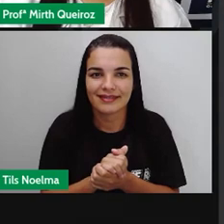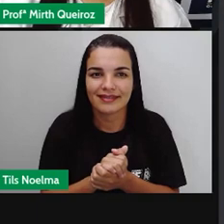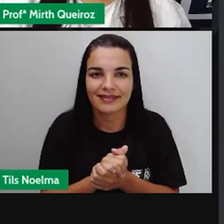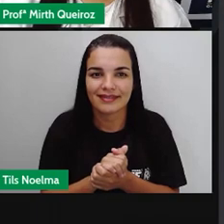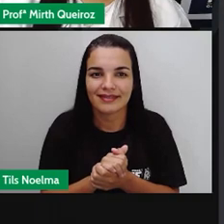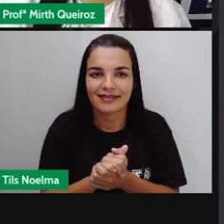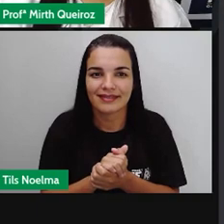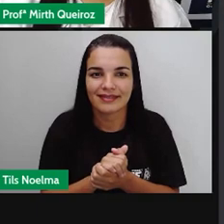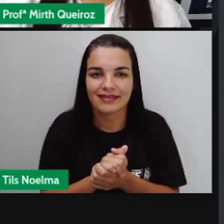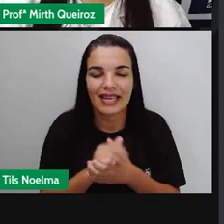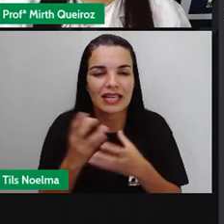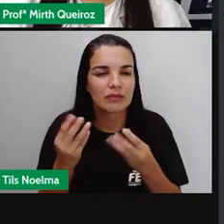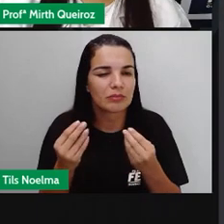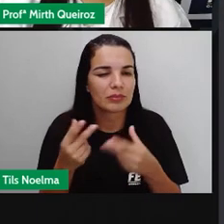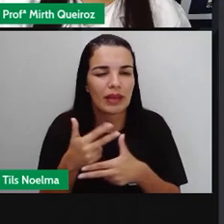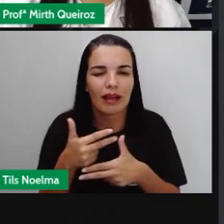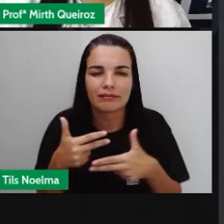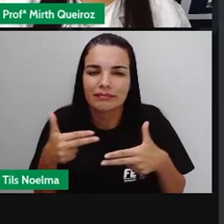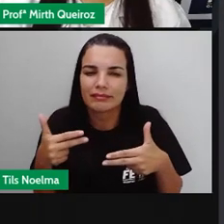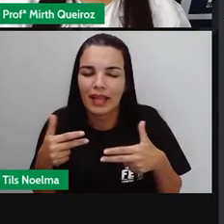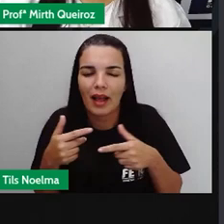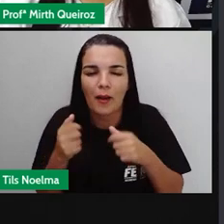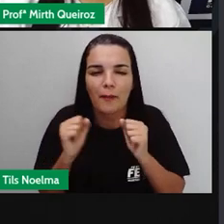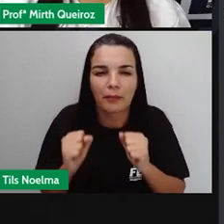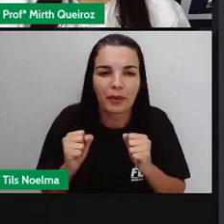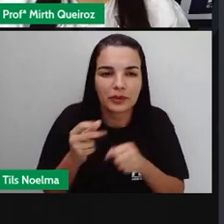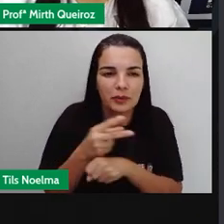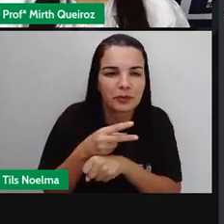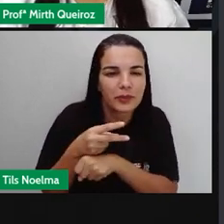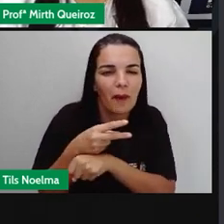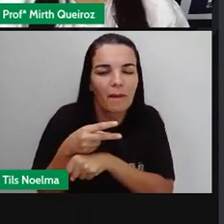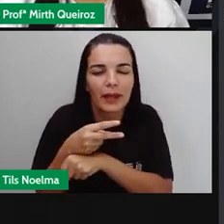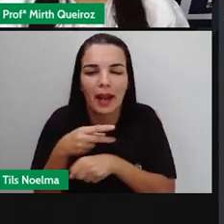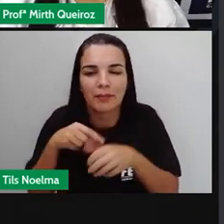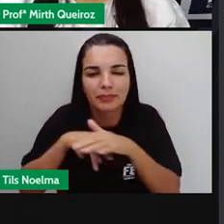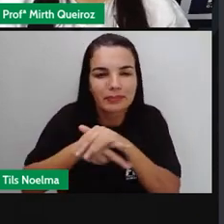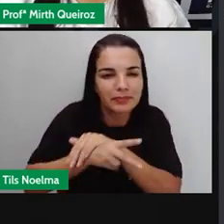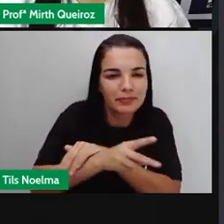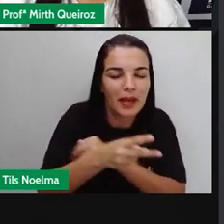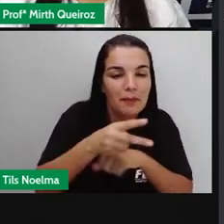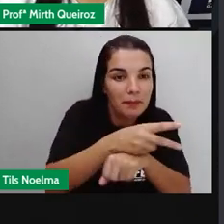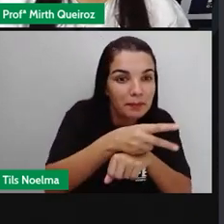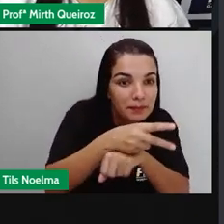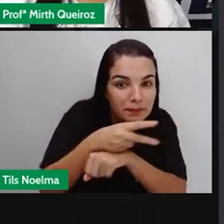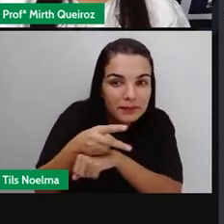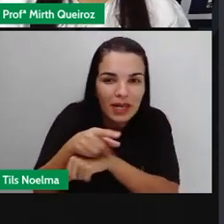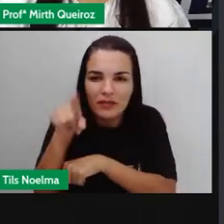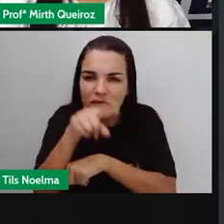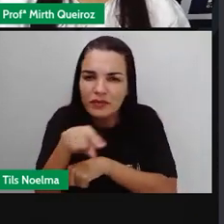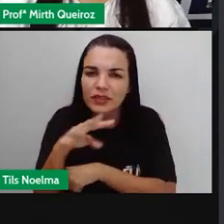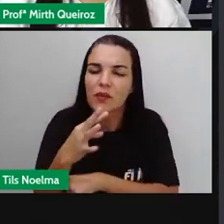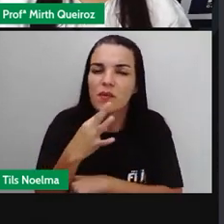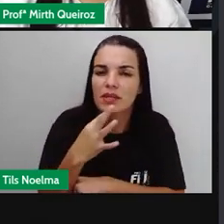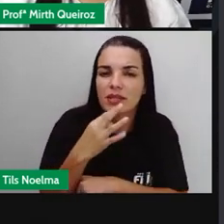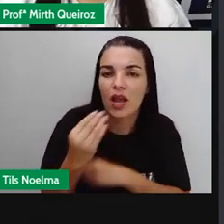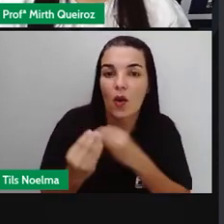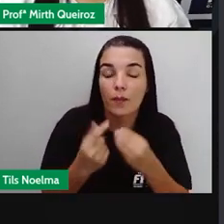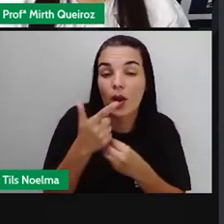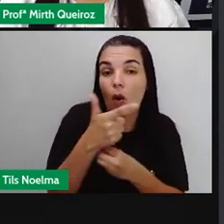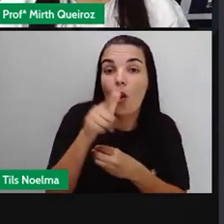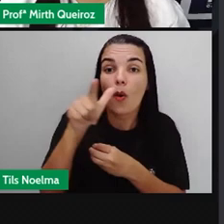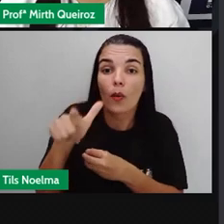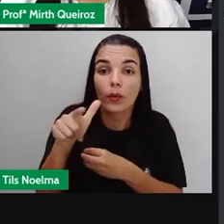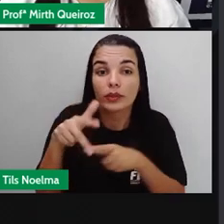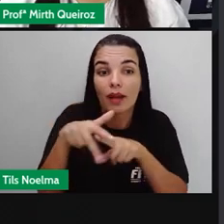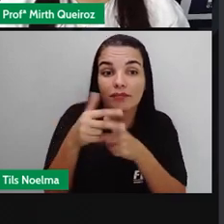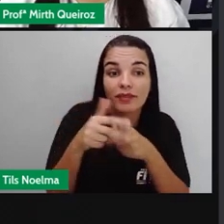Tem muitos, muitos itens para serem explorados aqui. Só mesmo para vocês conhecerem uma outra